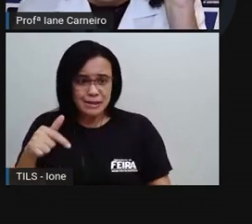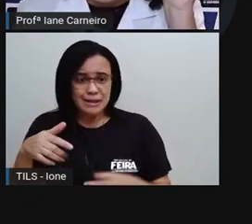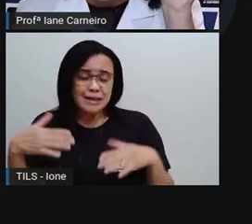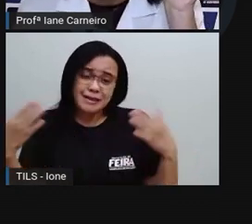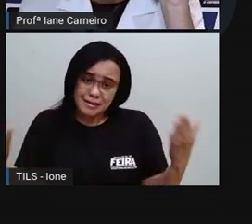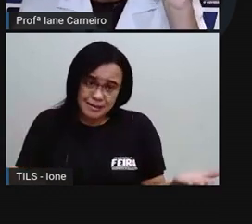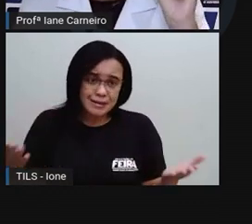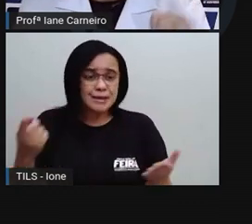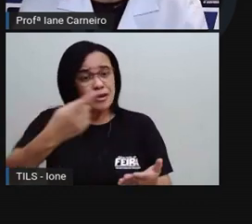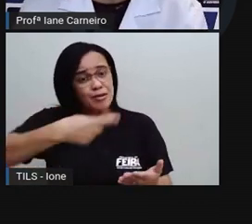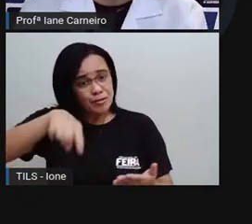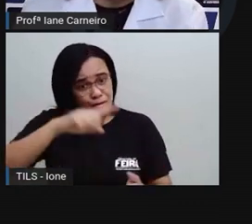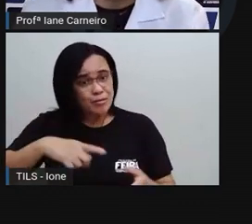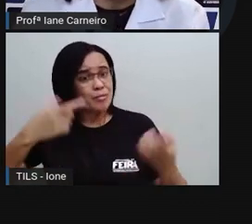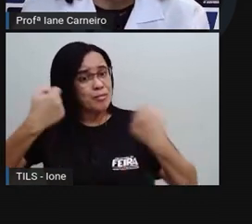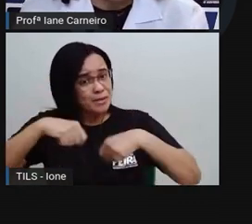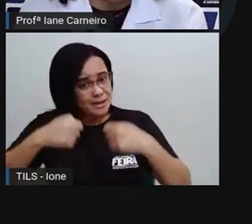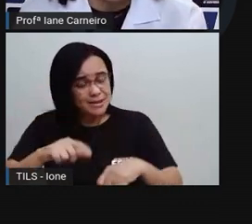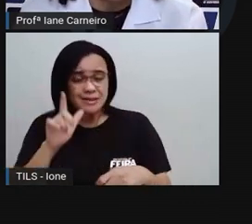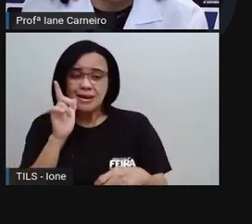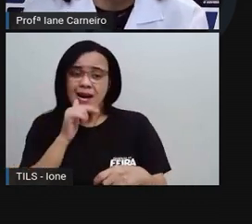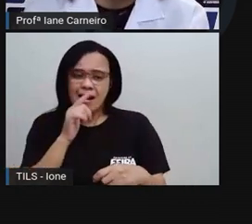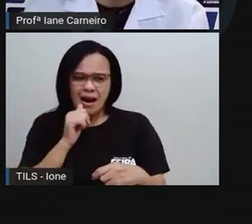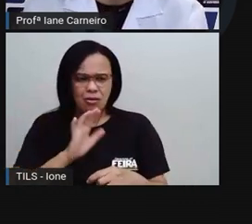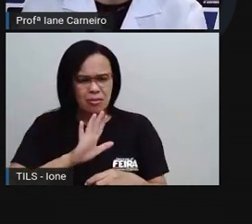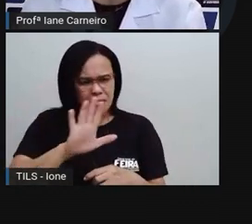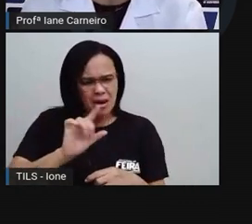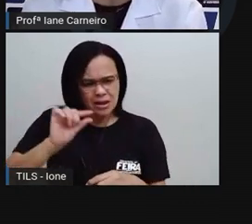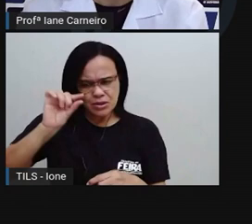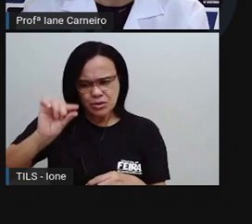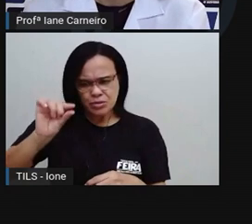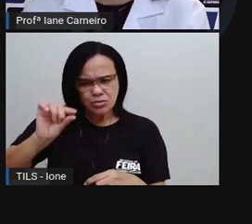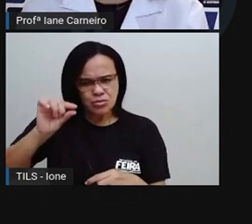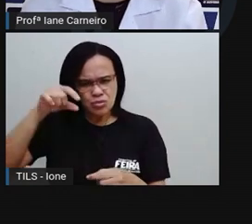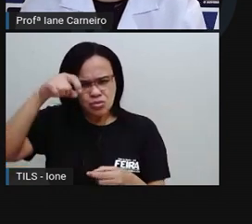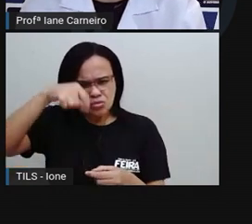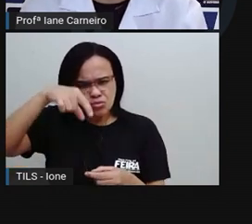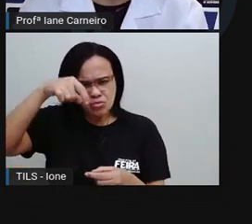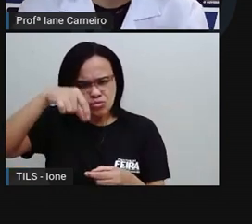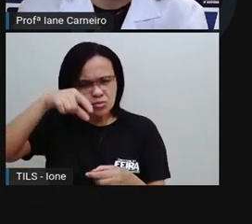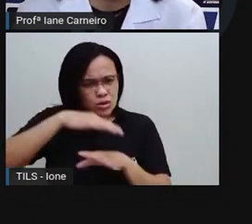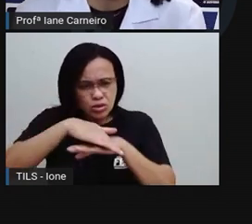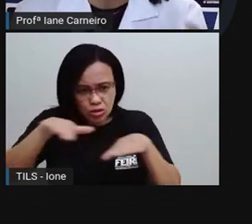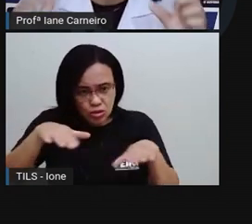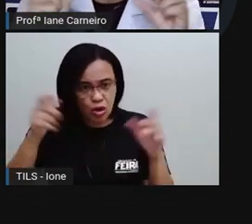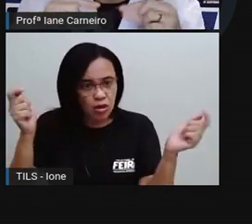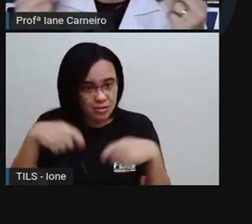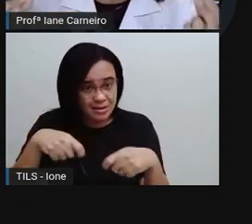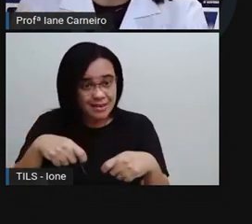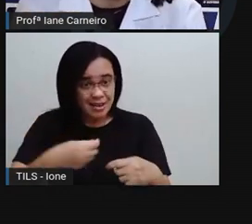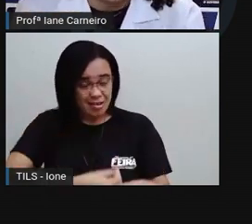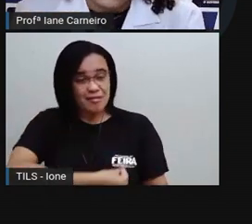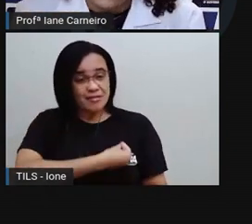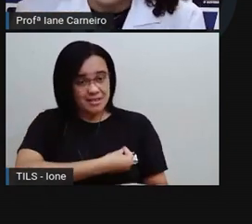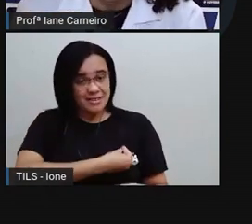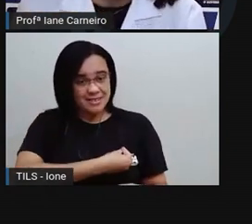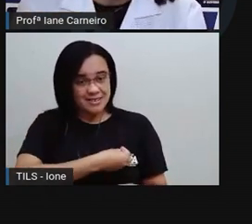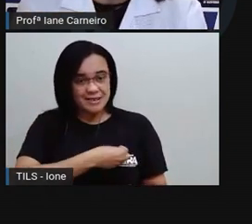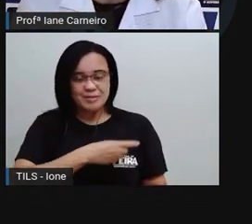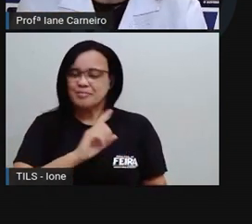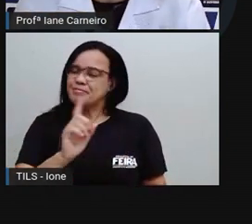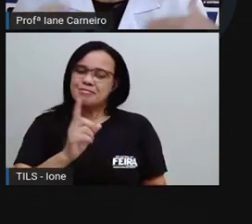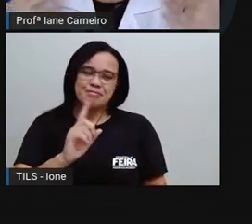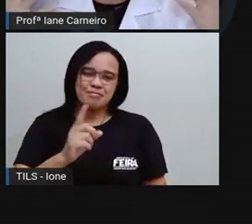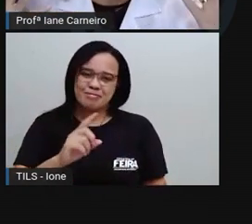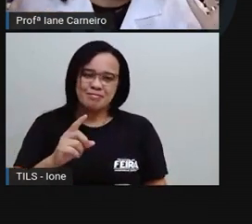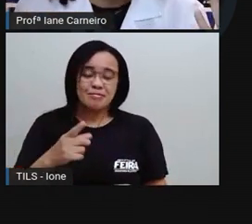só um pouquinho, só uma gotinha de água é suficiente? O é que vocês acham? Não, né? Não é suficiente só uma gotinha de água. A gente tem que